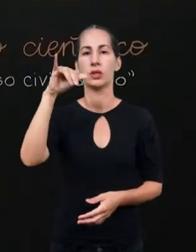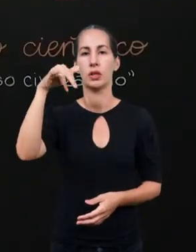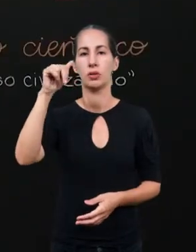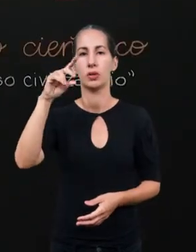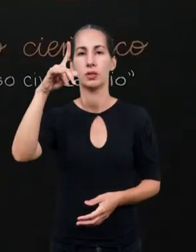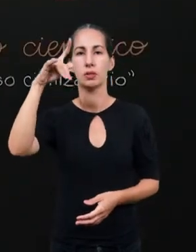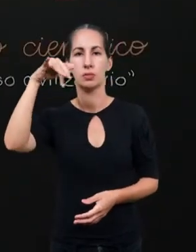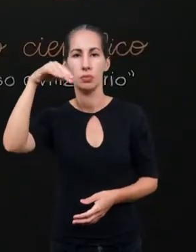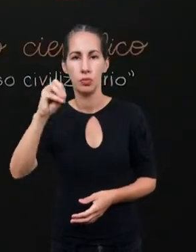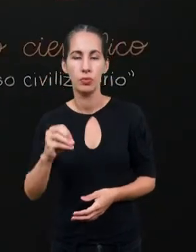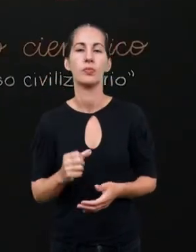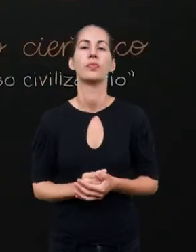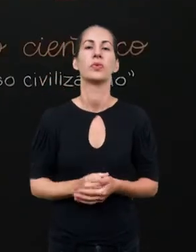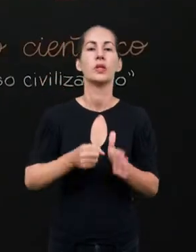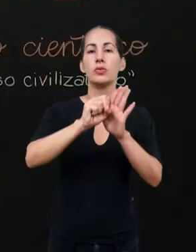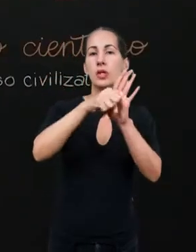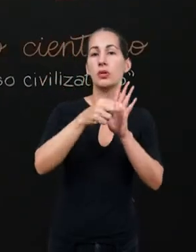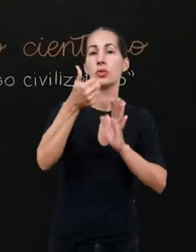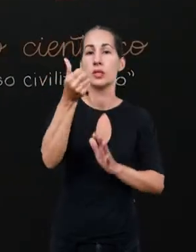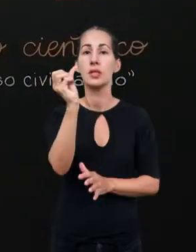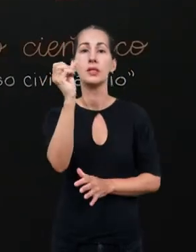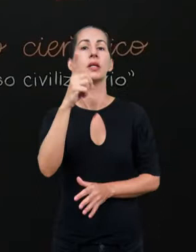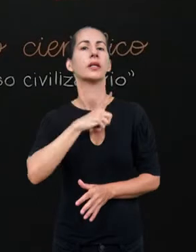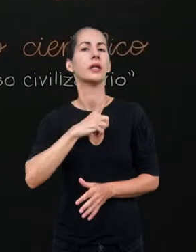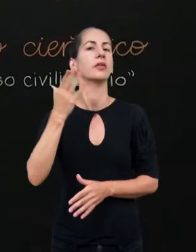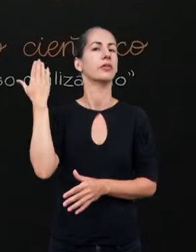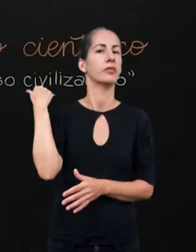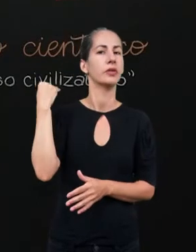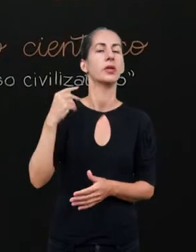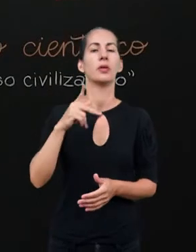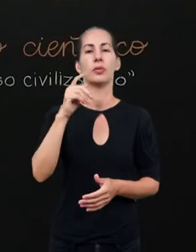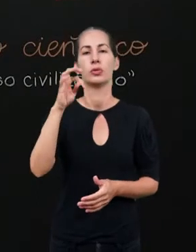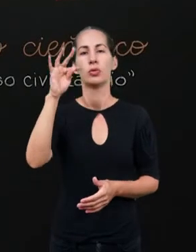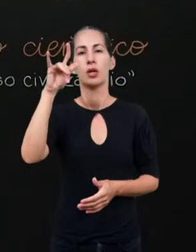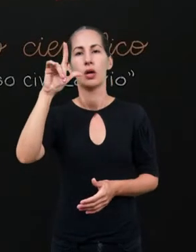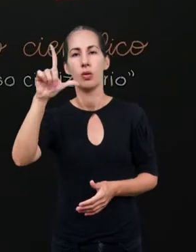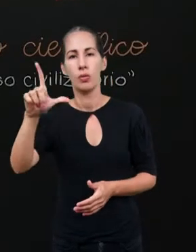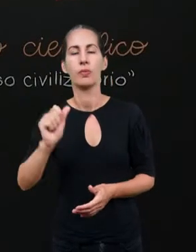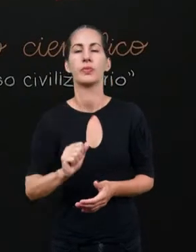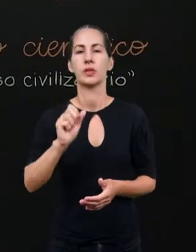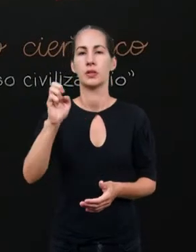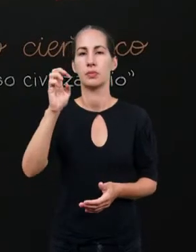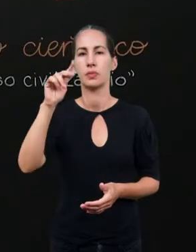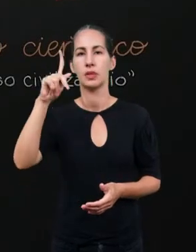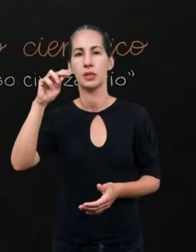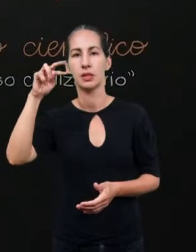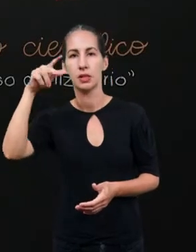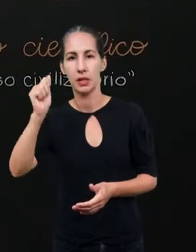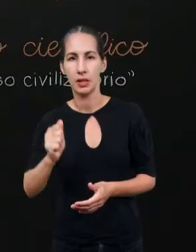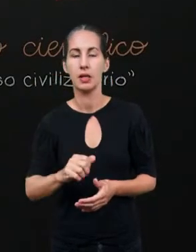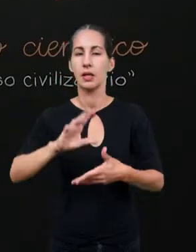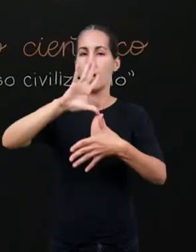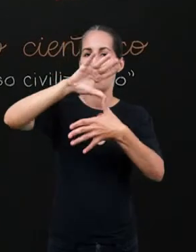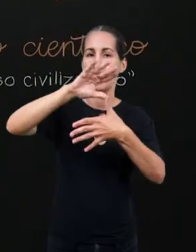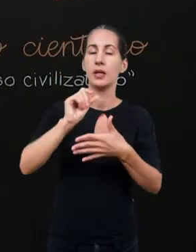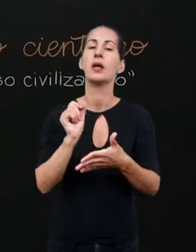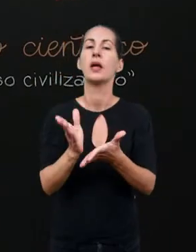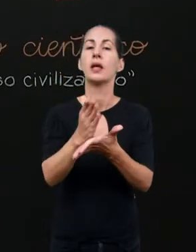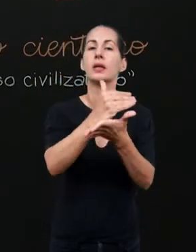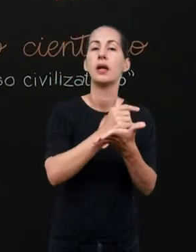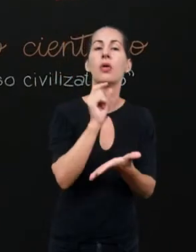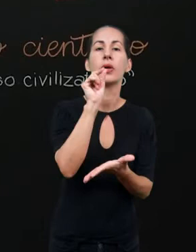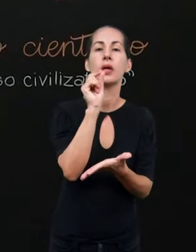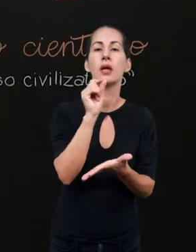Nós tivemos um colonialismo no século XVI. Portugal, Espanha, na América. Visando retirar daqui produtos